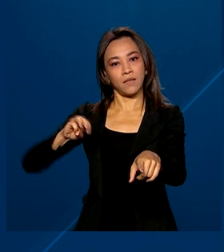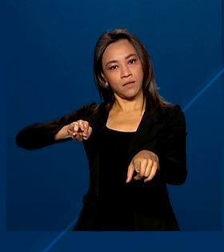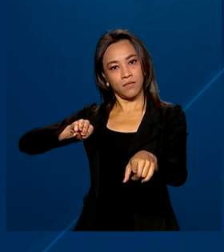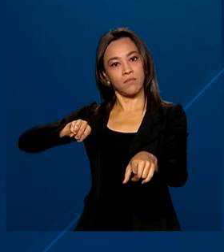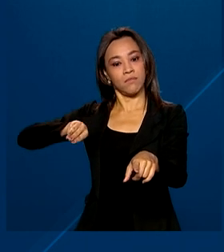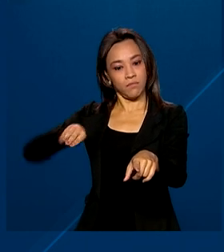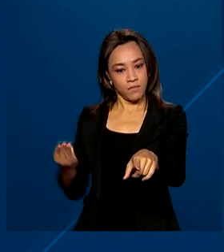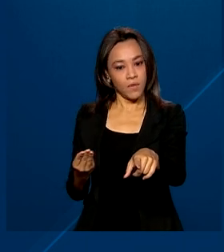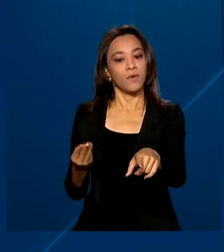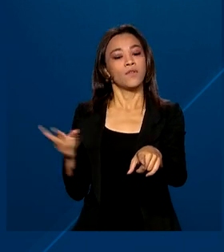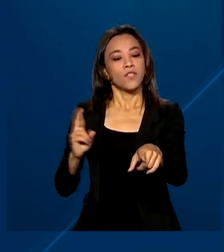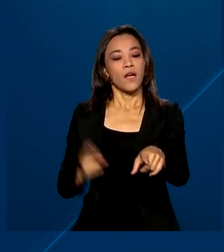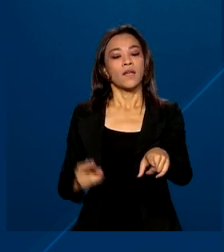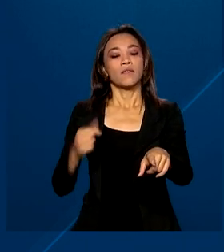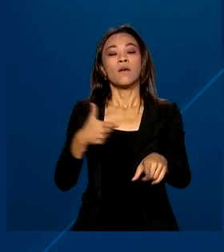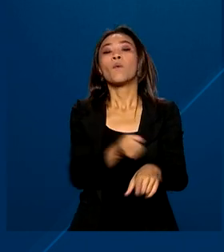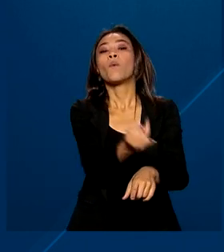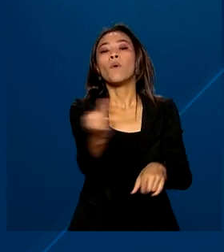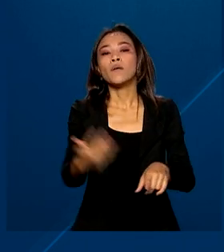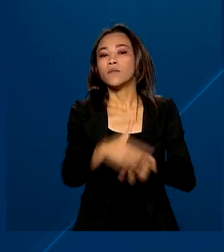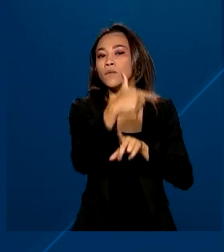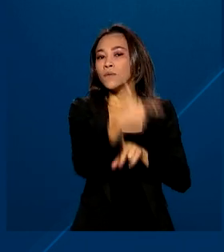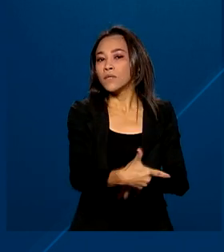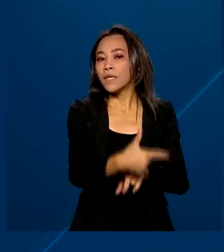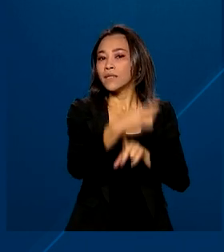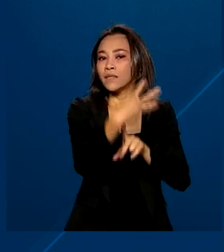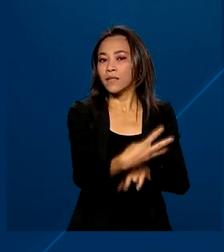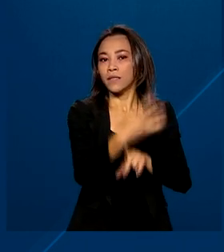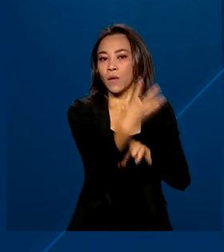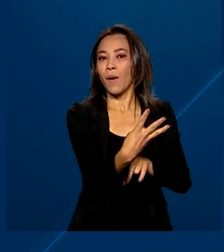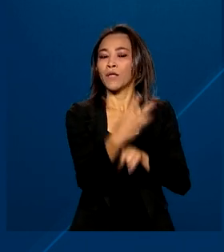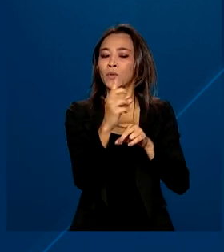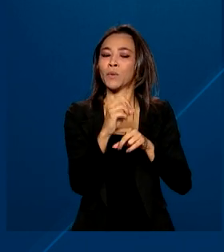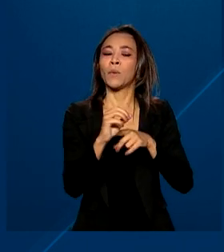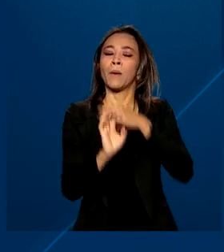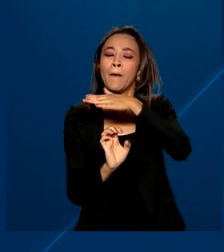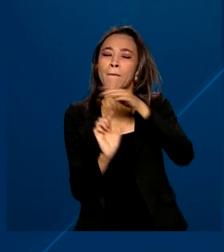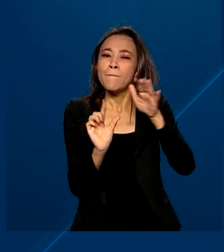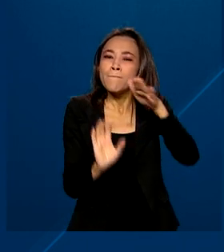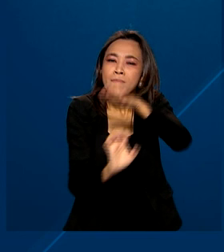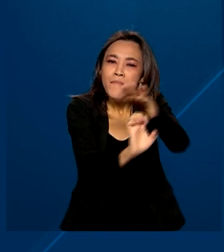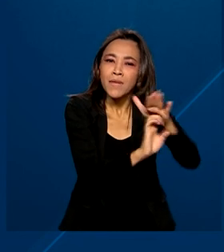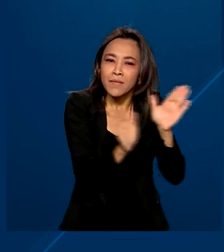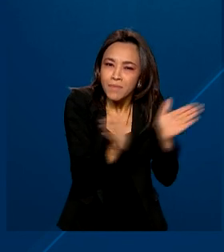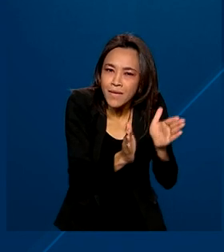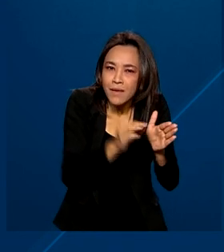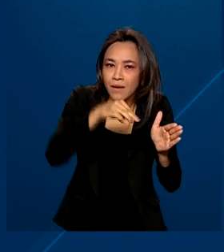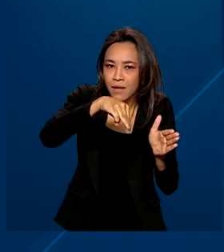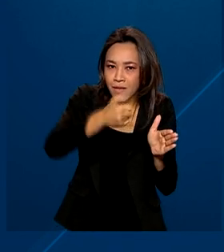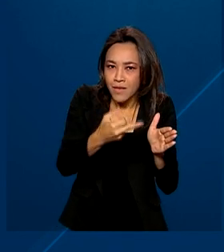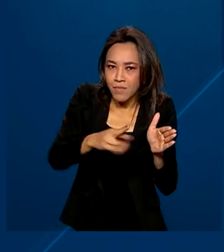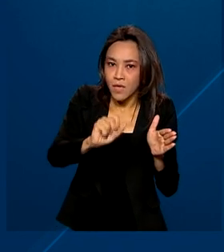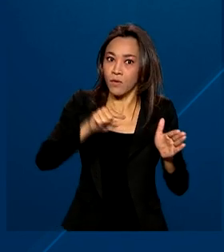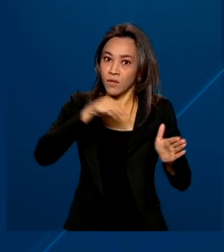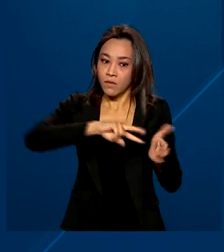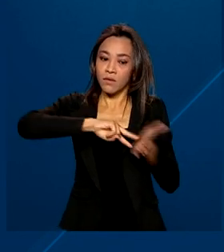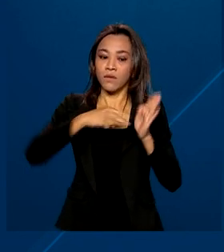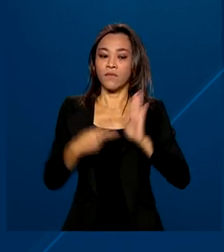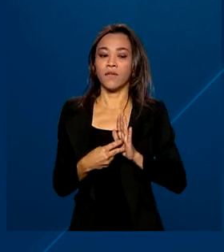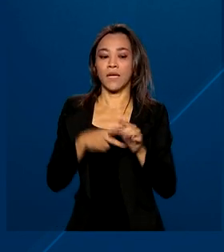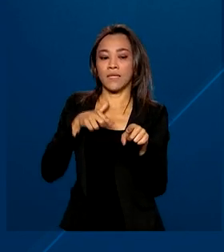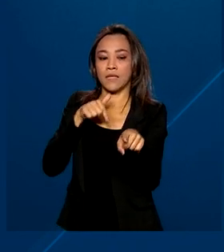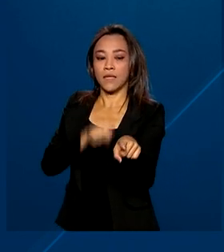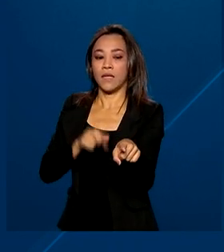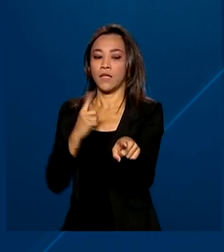a 234 mil micro e pequenas empresas. Esse valor representa 71%